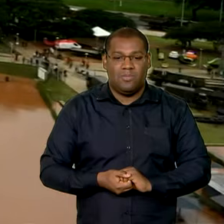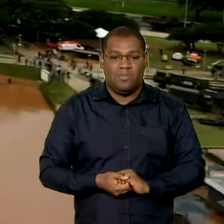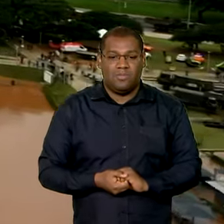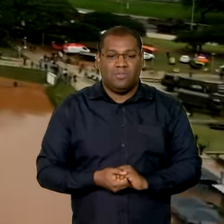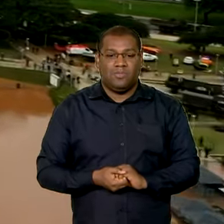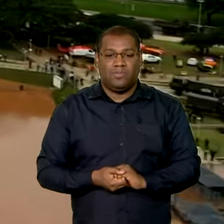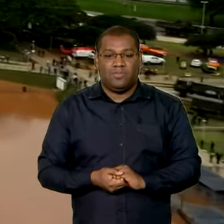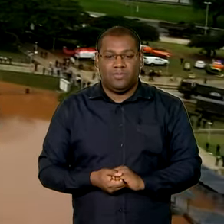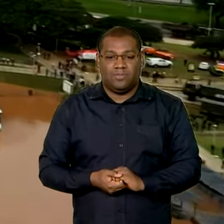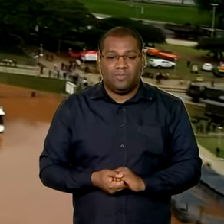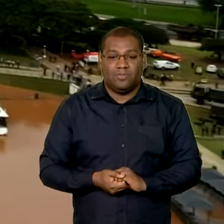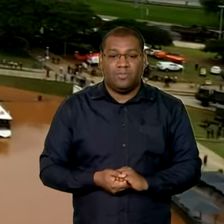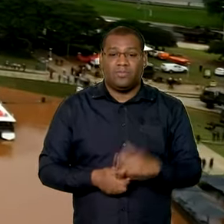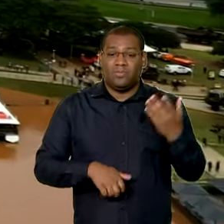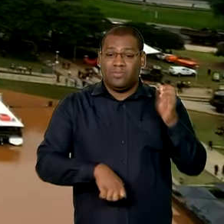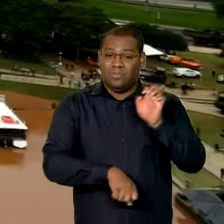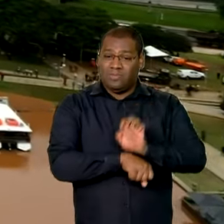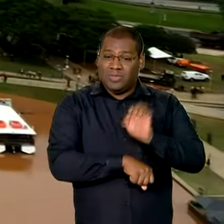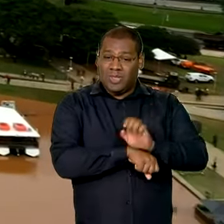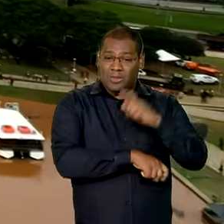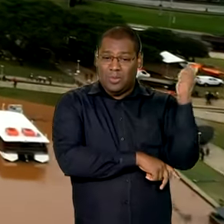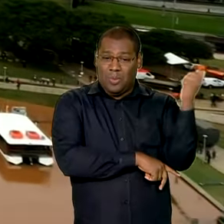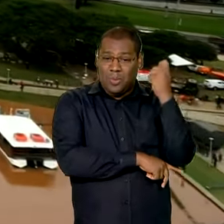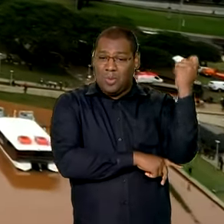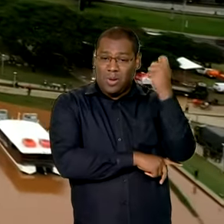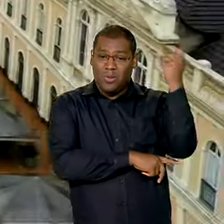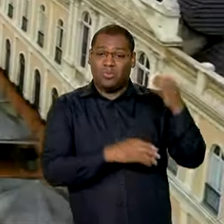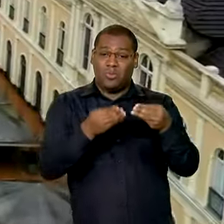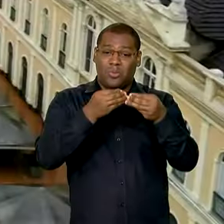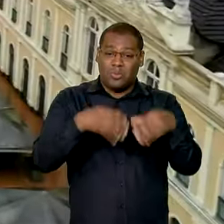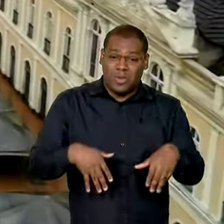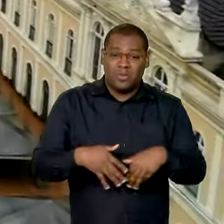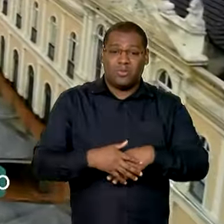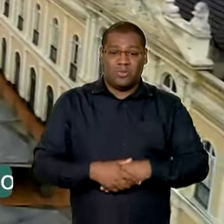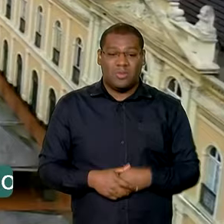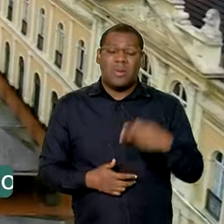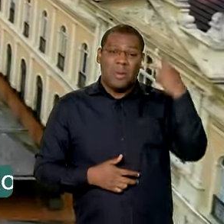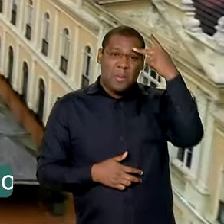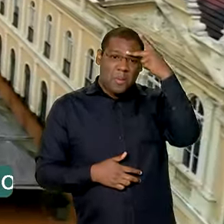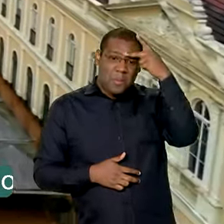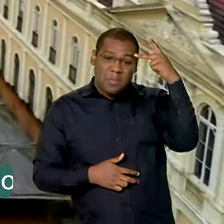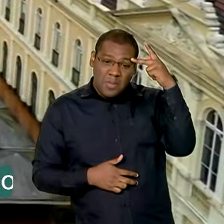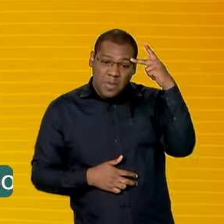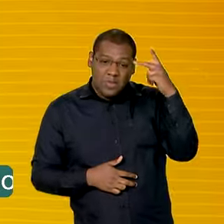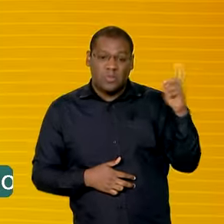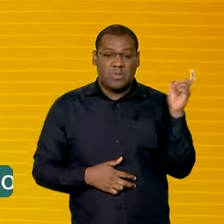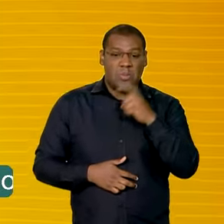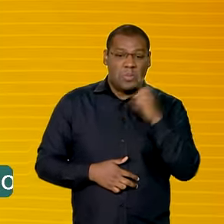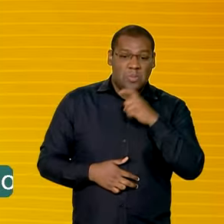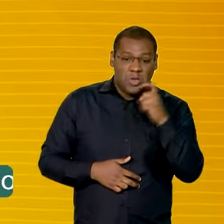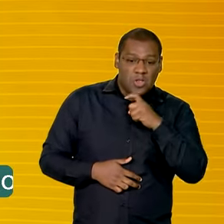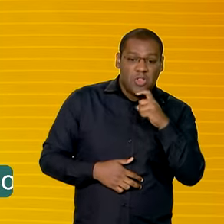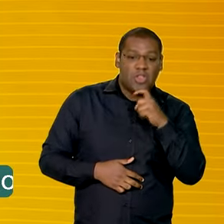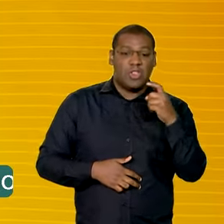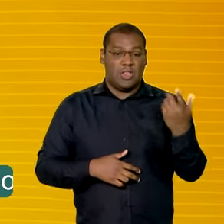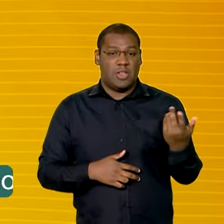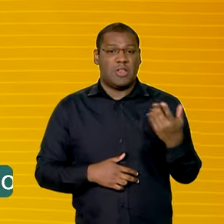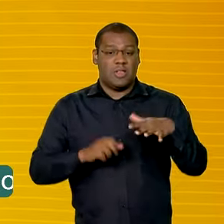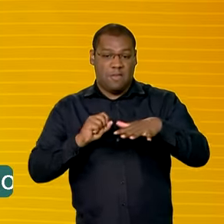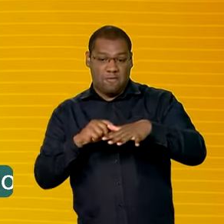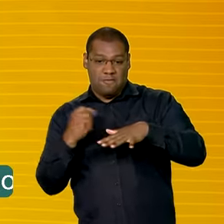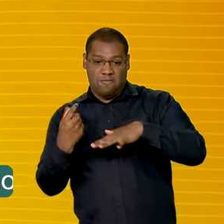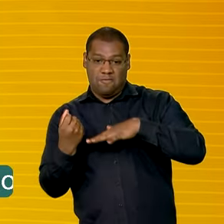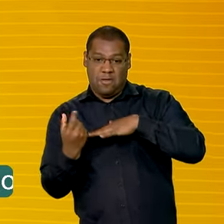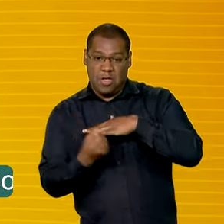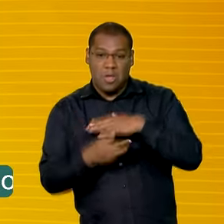Em meio à tragédia climática no Rio Grande do Sul circulam nos últimos dias informações falsas